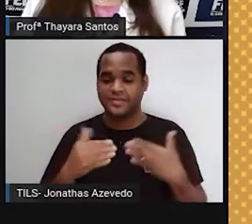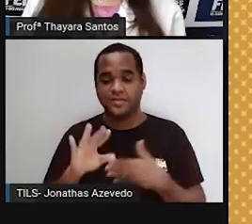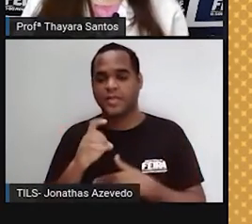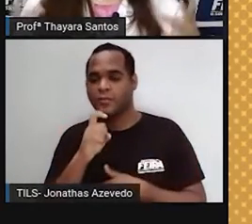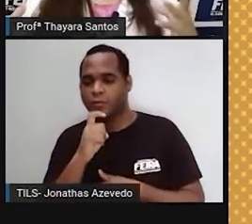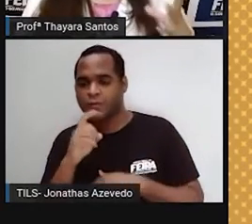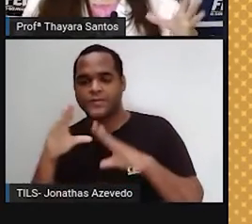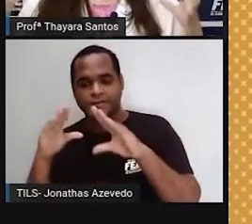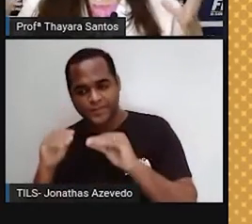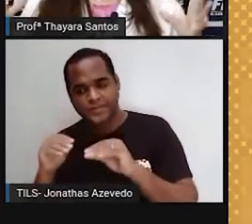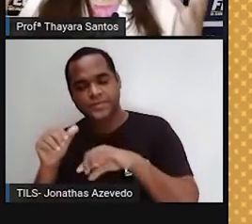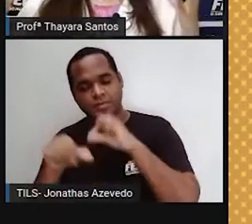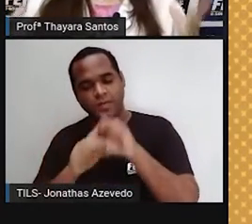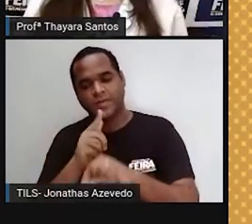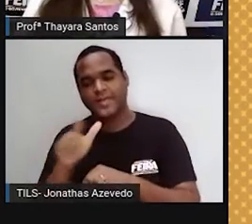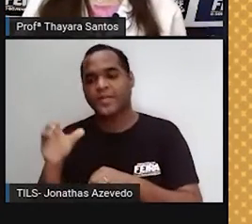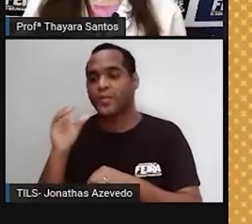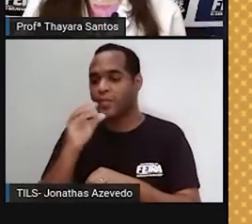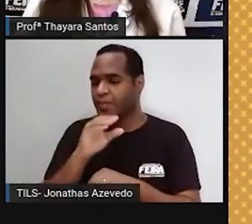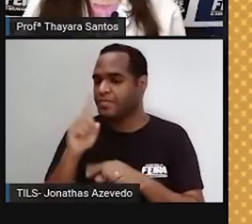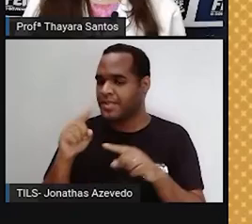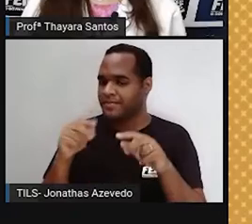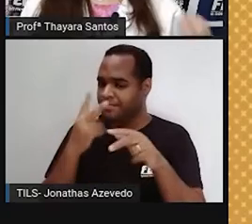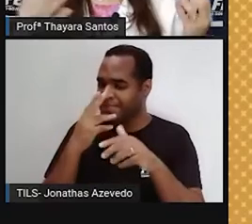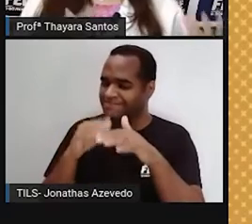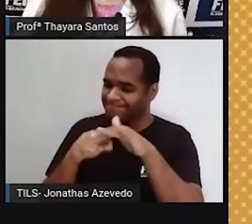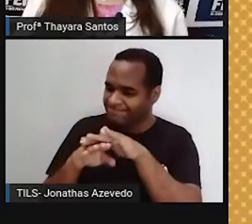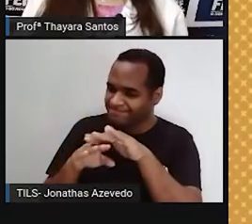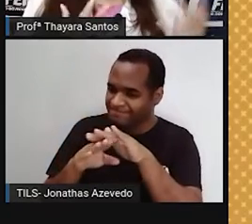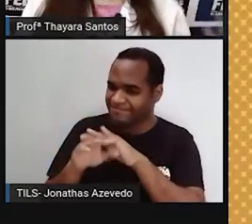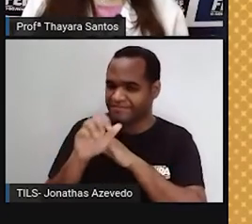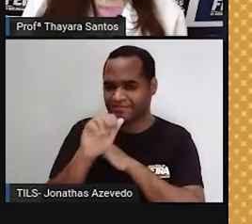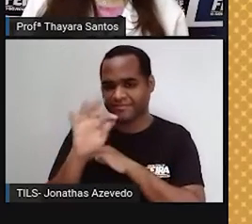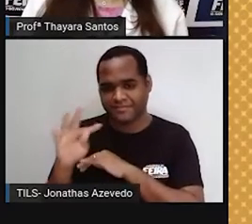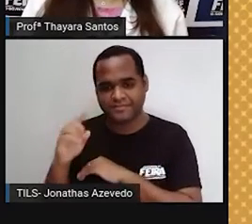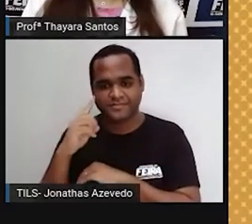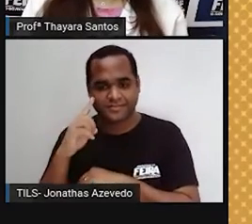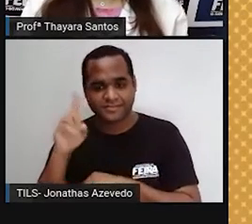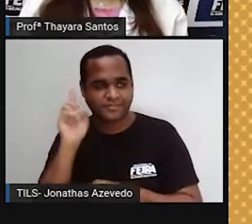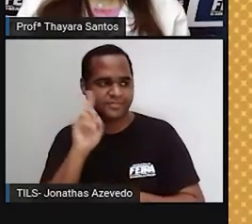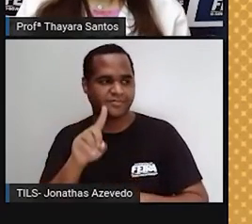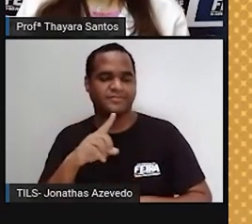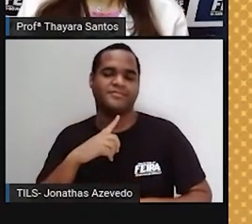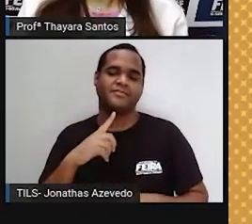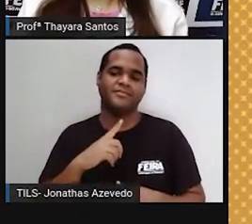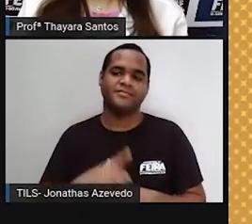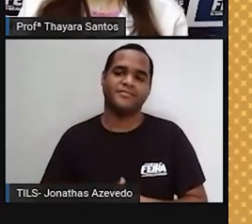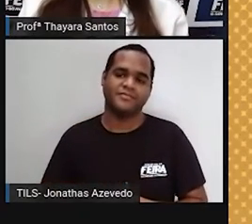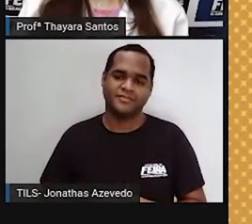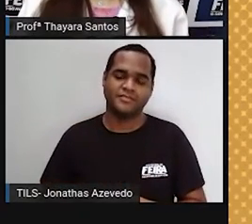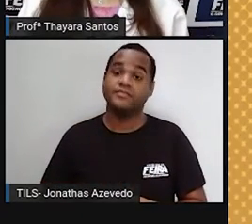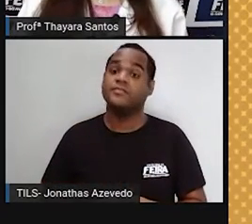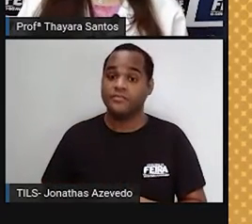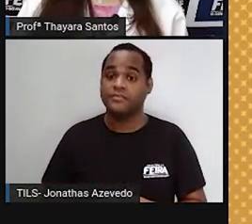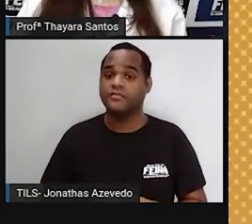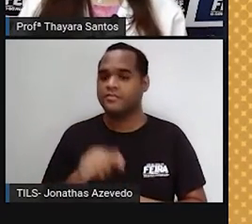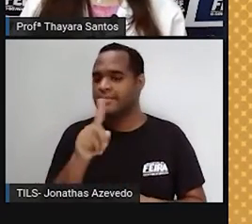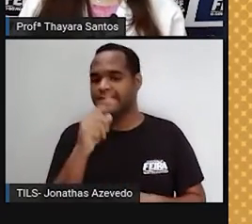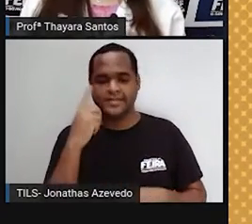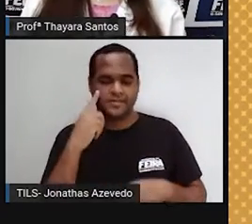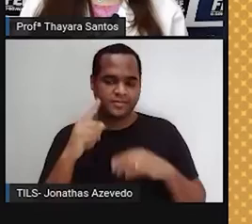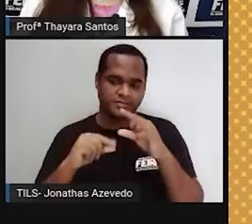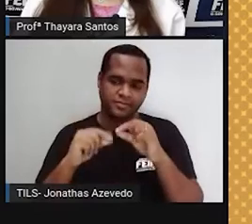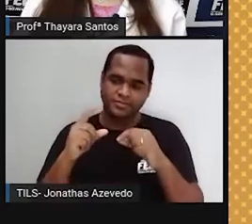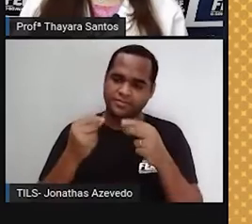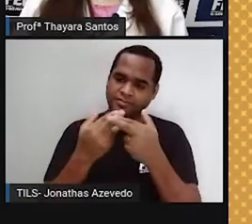frias, né? Mas esse calor tá retido ali na atmosfera que foi emitido durante o dia. E assim como toda estrela, gente,